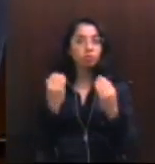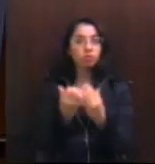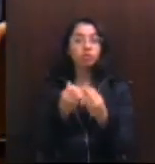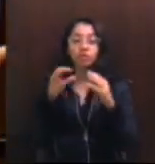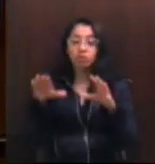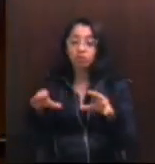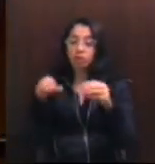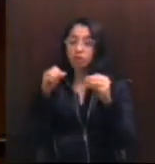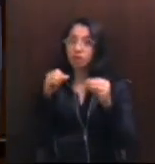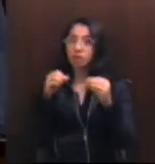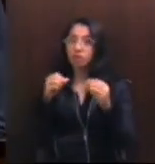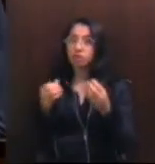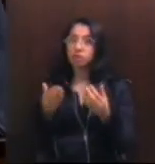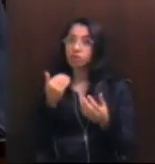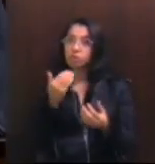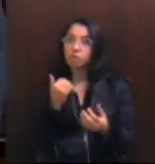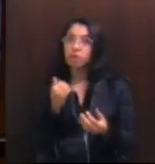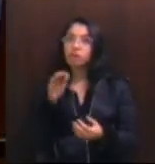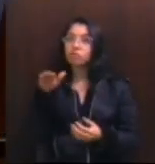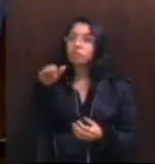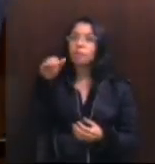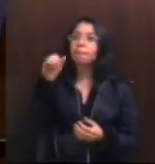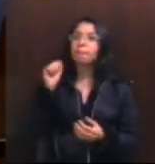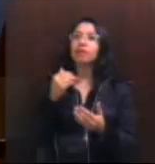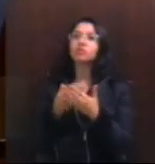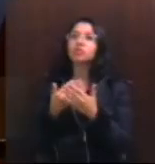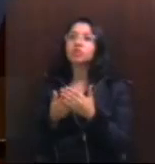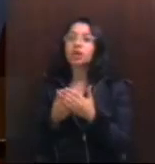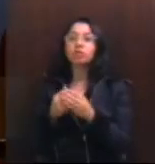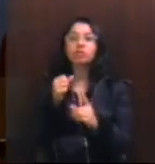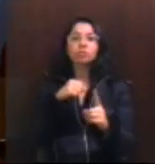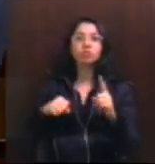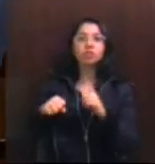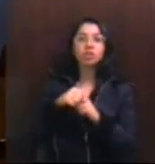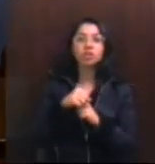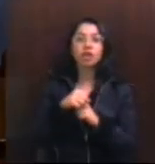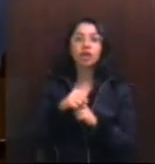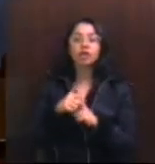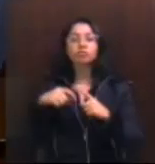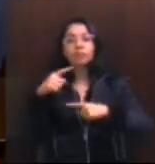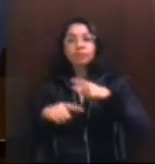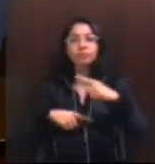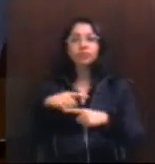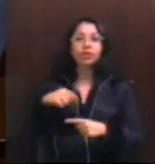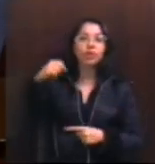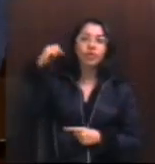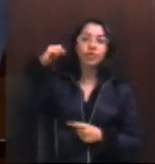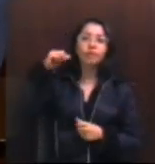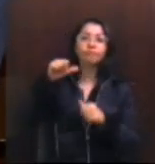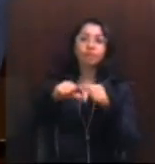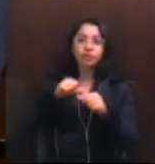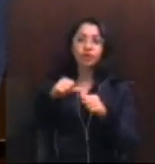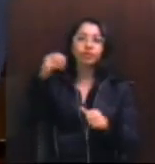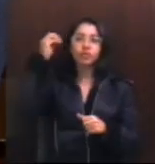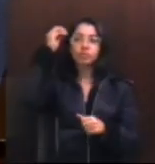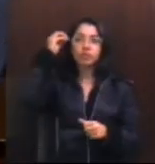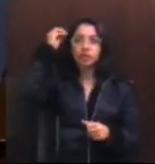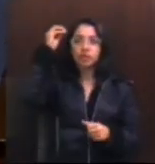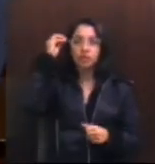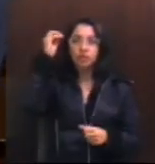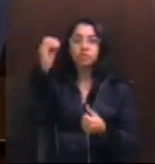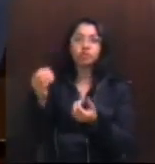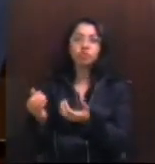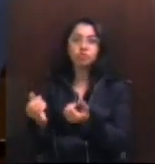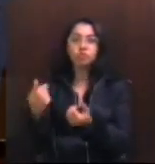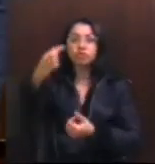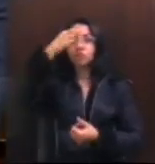arrecadam alimentos, pedem aulas para a sociedade, intercambiam experiências como no Pedro Pereira, estavam intercambiando experiências com os